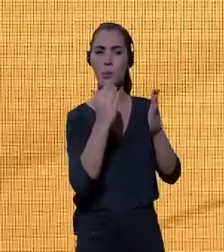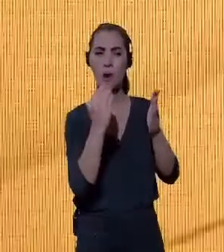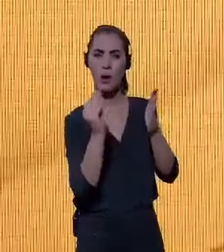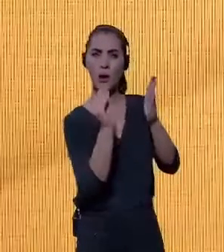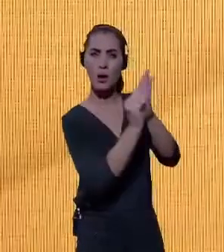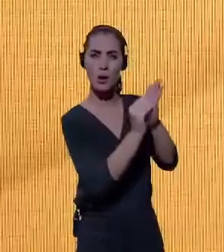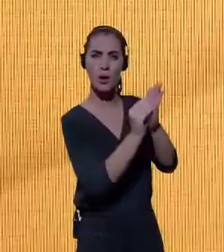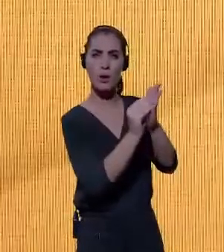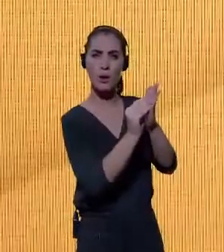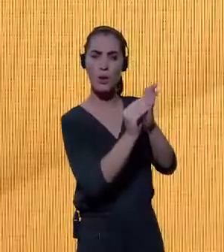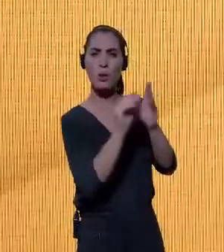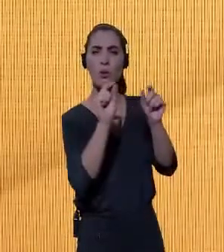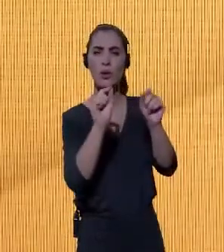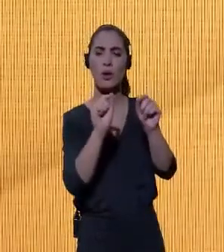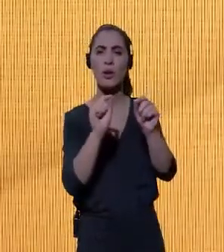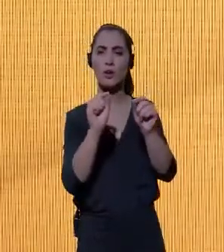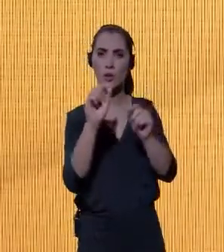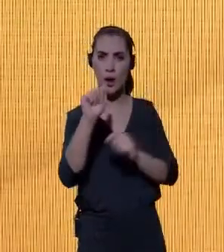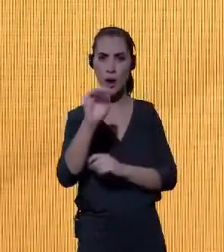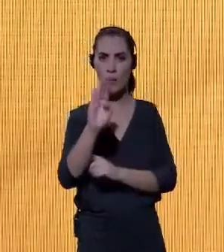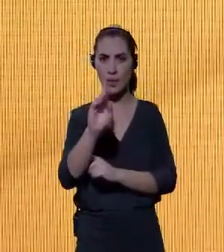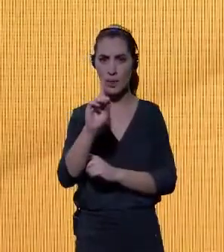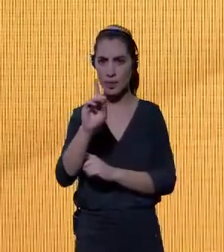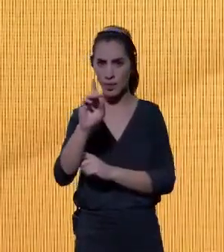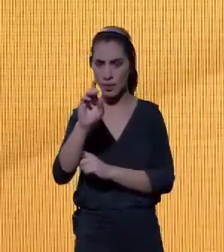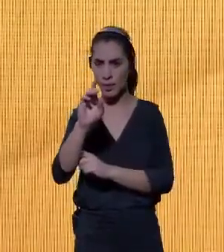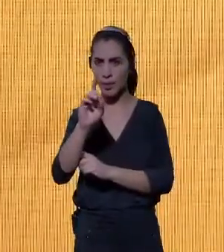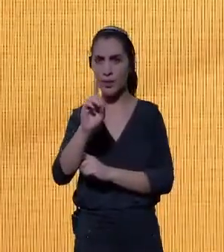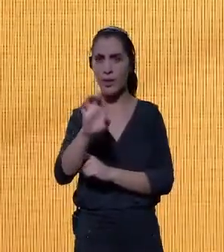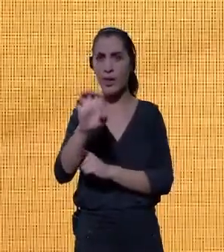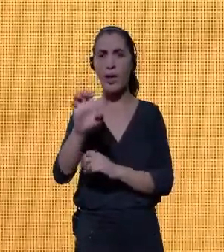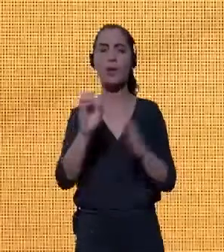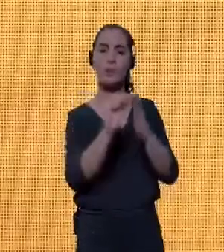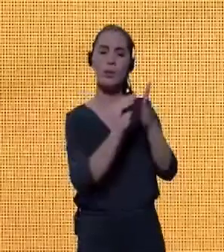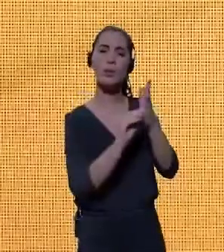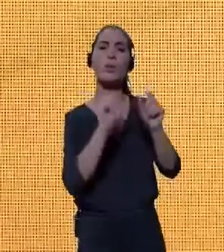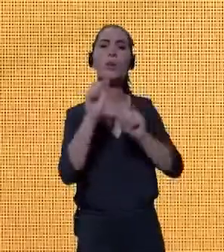que tange o futuro digital, inteligente e inclusivo.